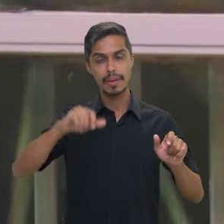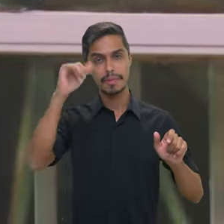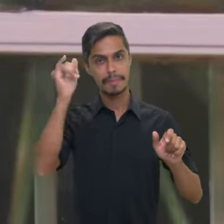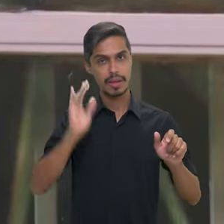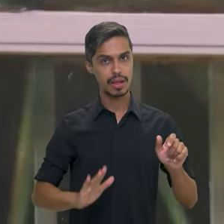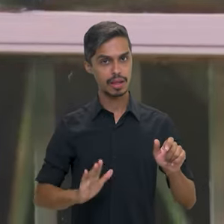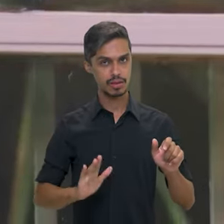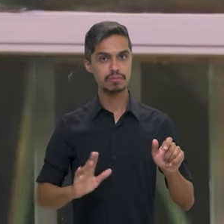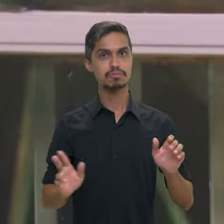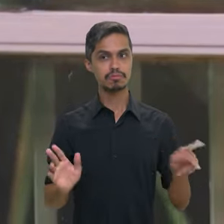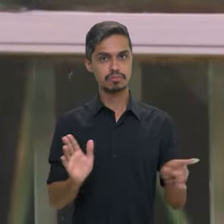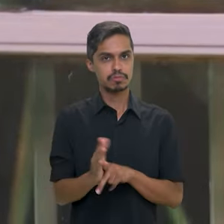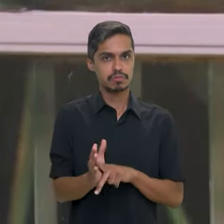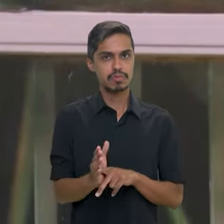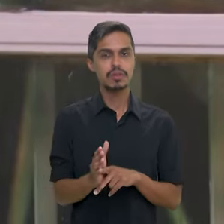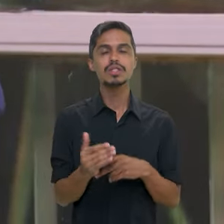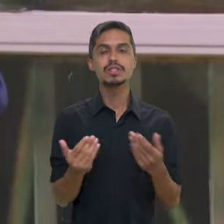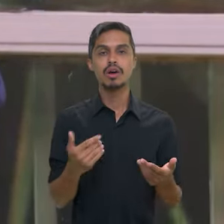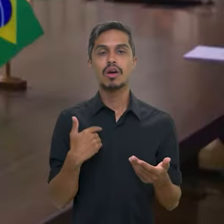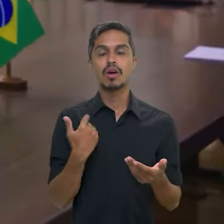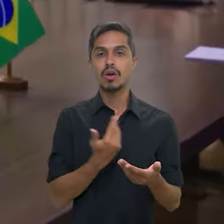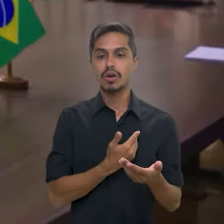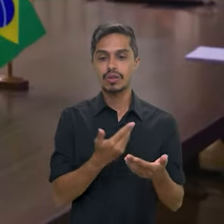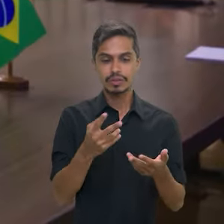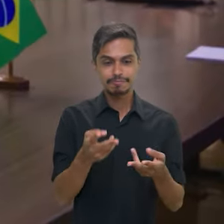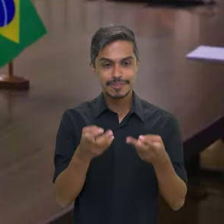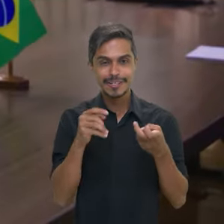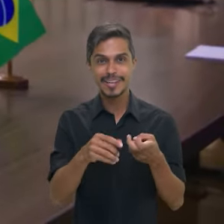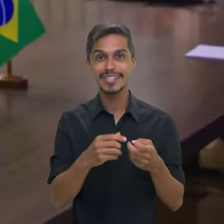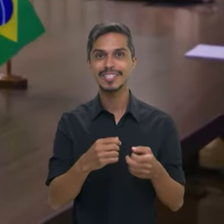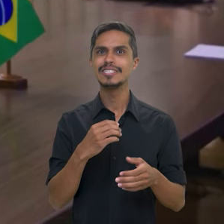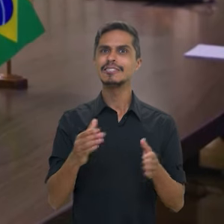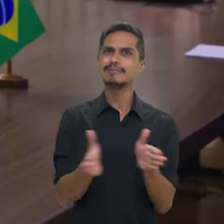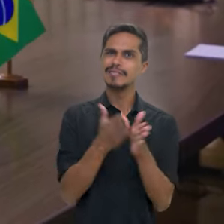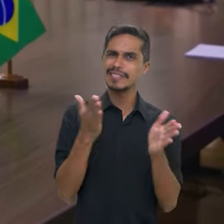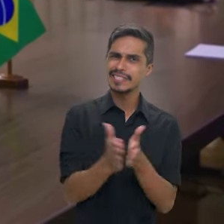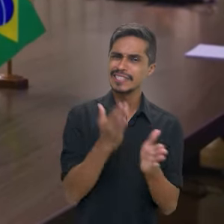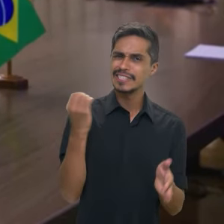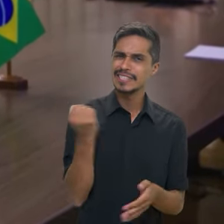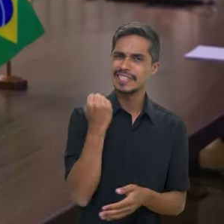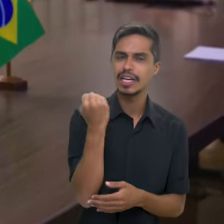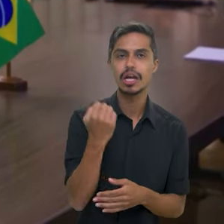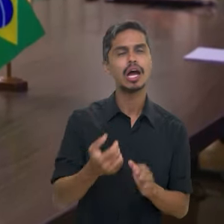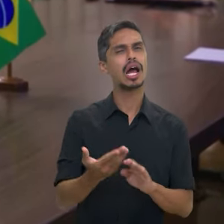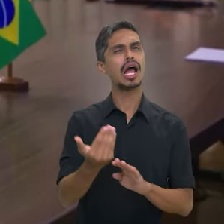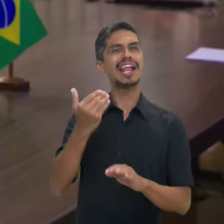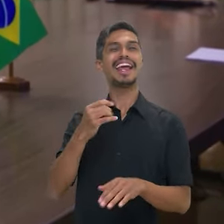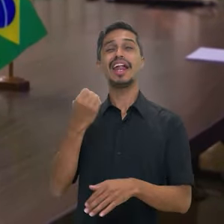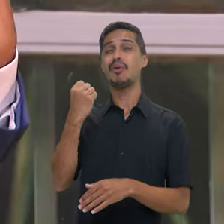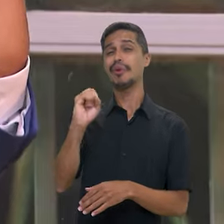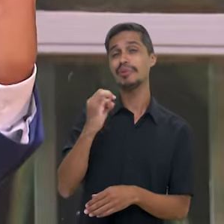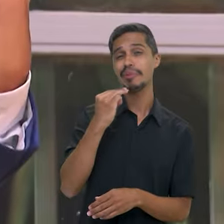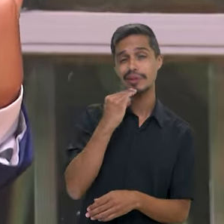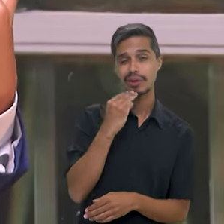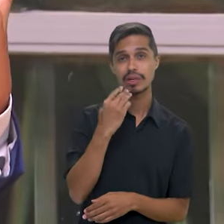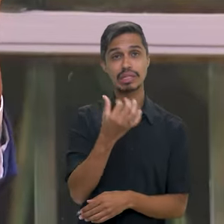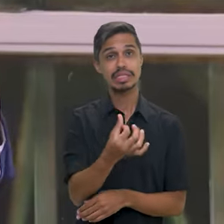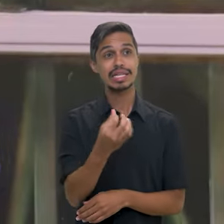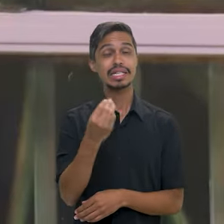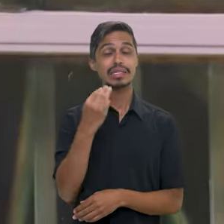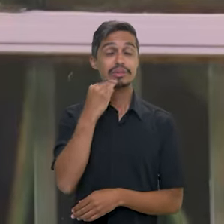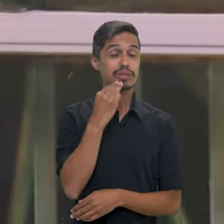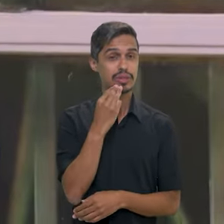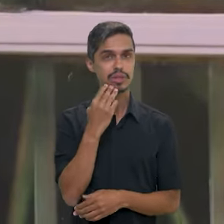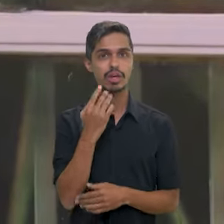brasileiras e brasileiras que recebemos na extrema pobreza. Lá atrás eram 8 milhões, eram 6 milhões,